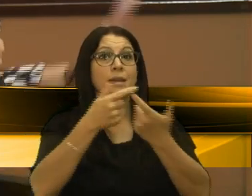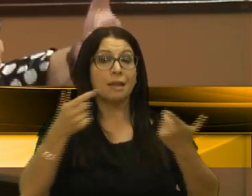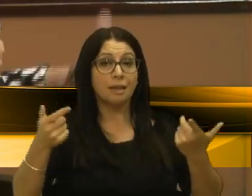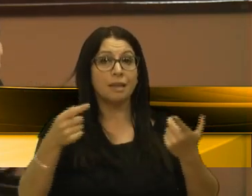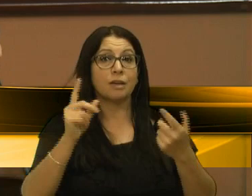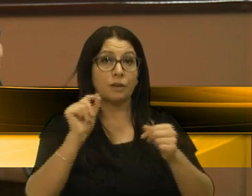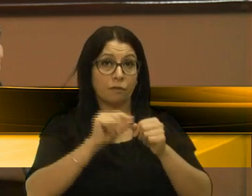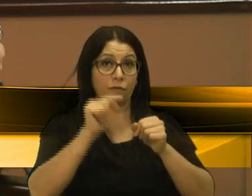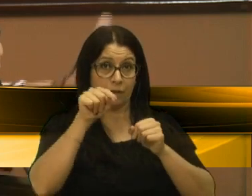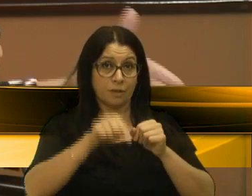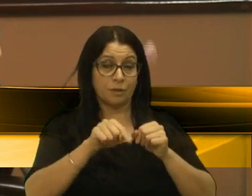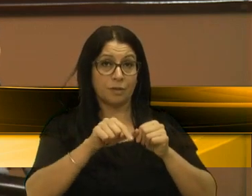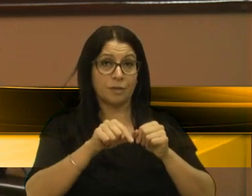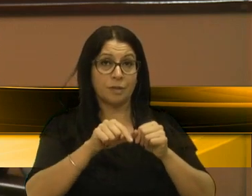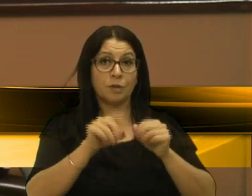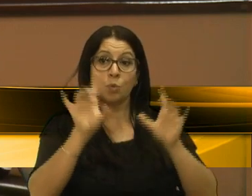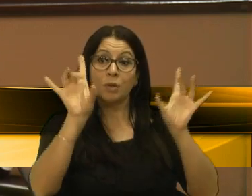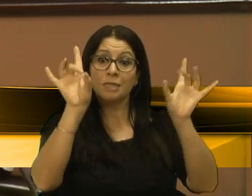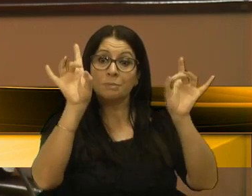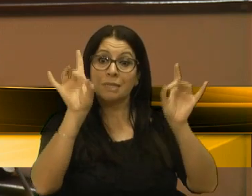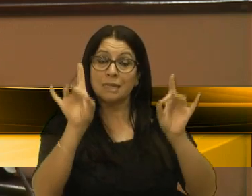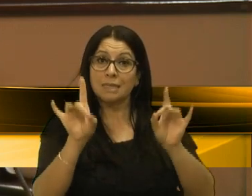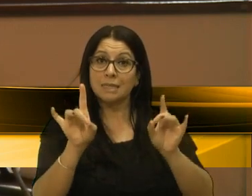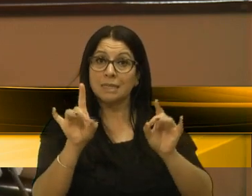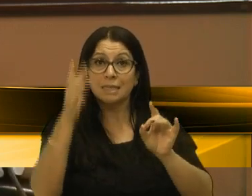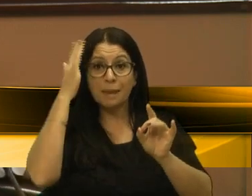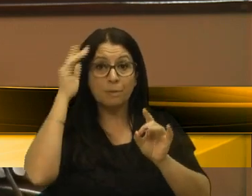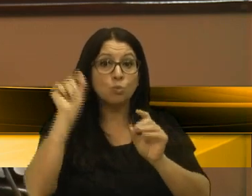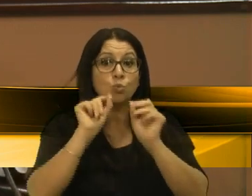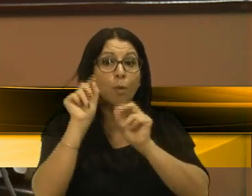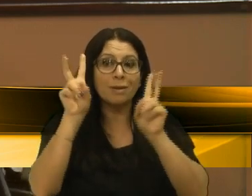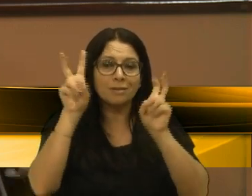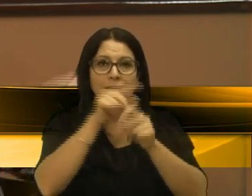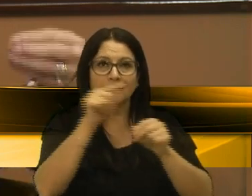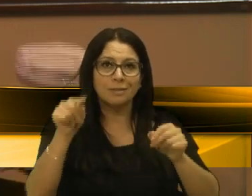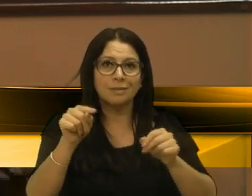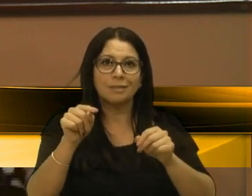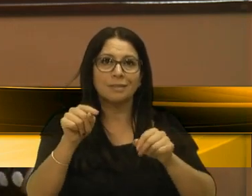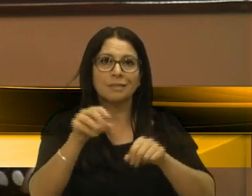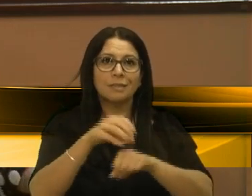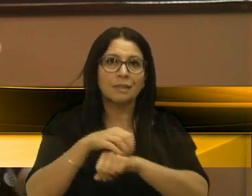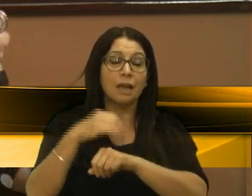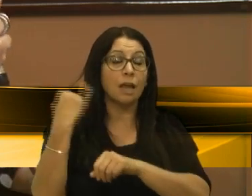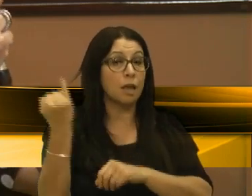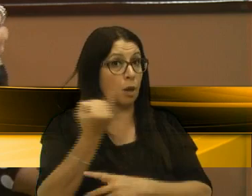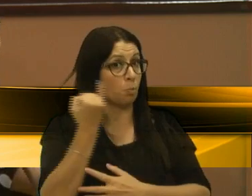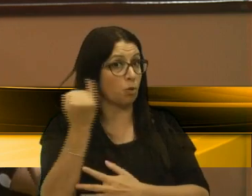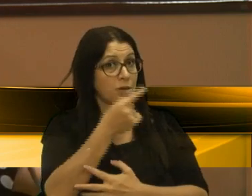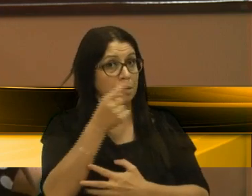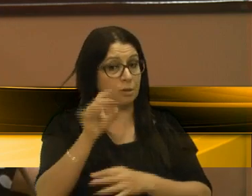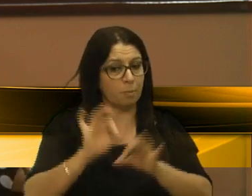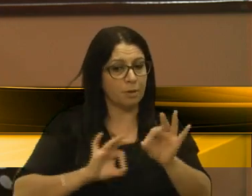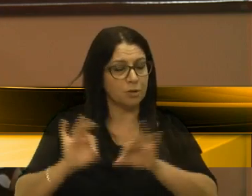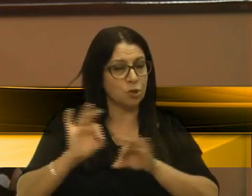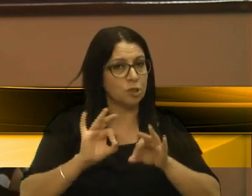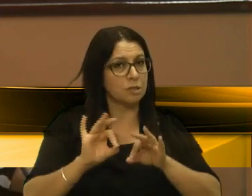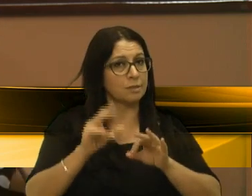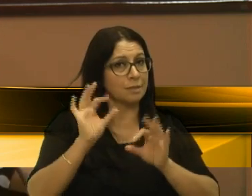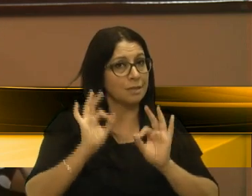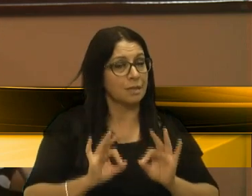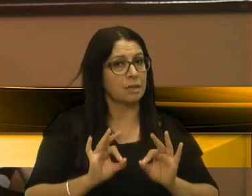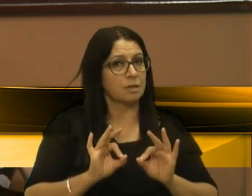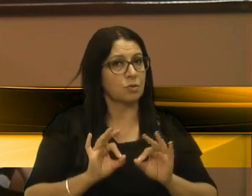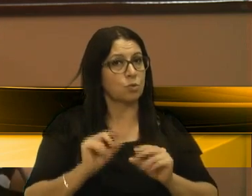aqui nesta casa, com um especialista em transporte público, onde a gente viu a importância de um planejamento consistente